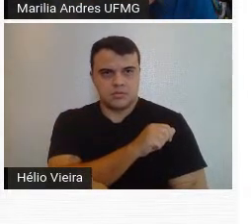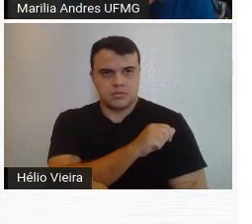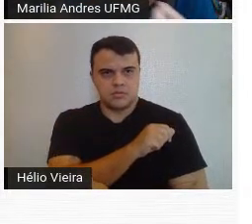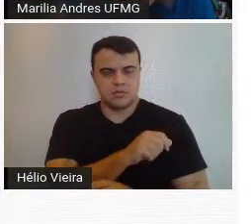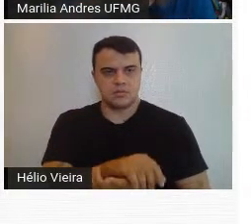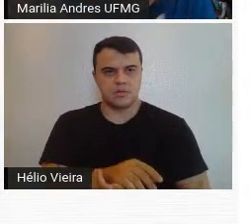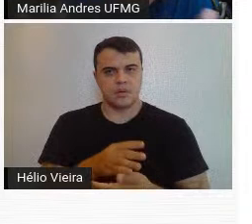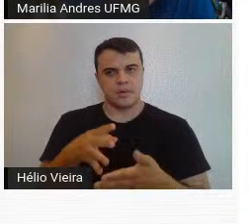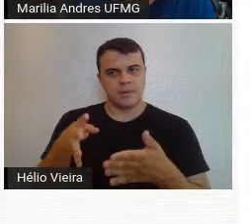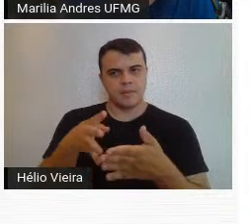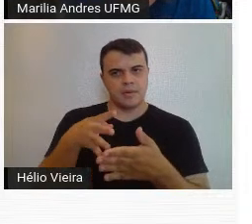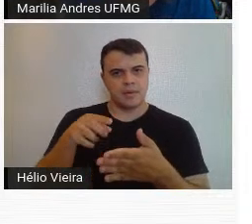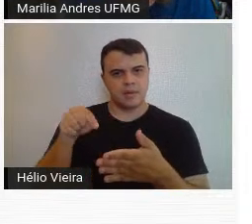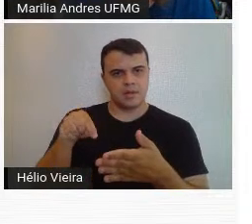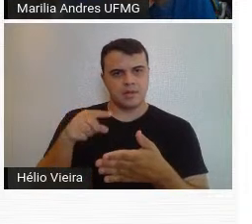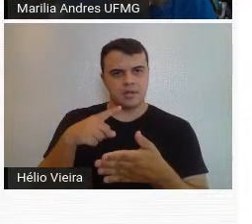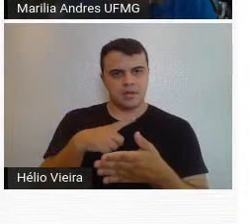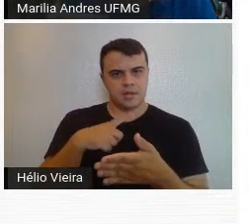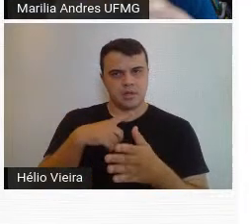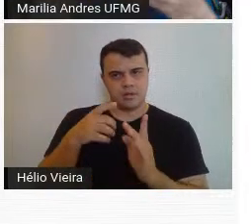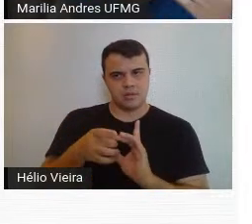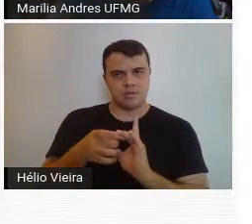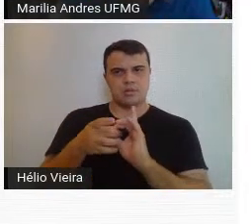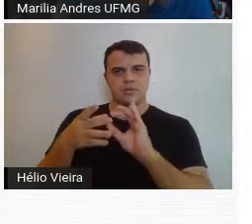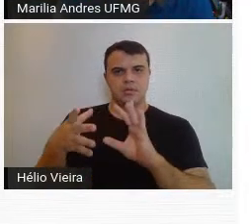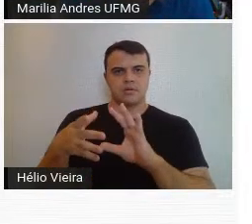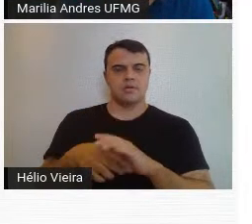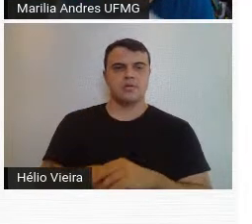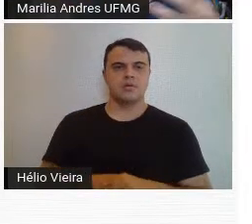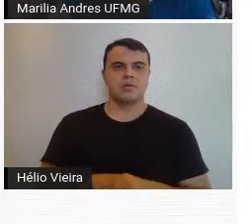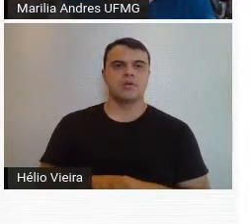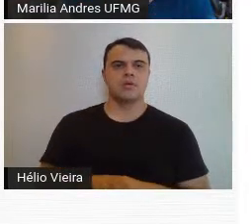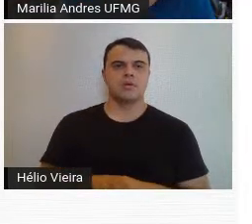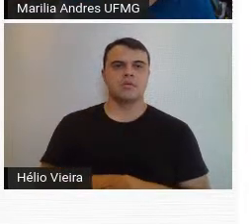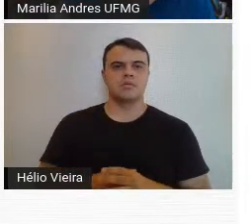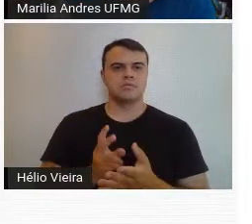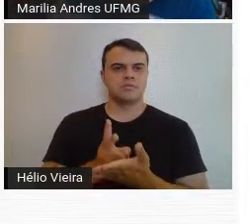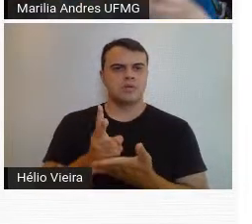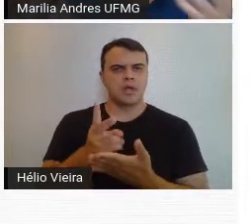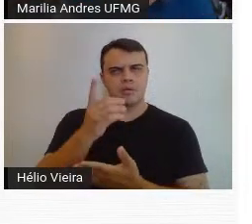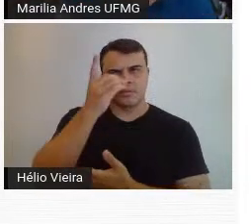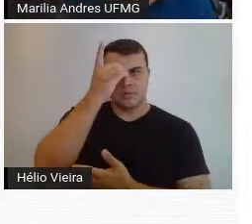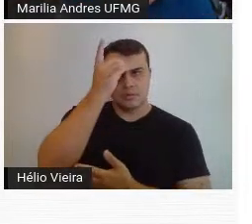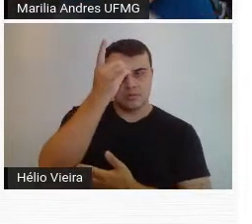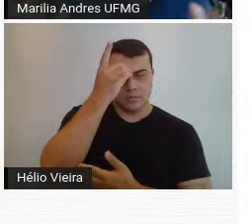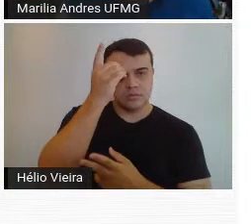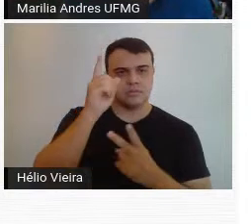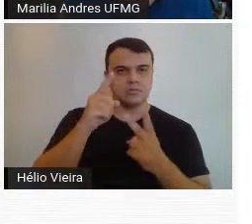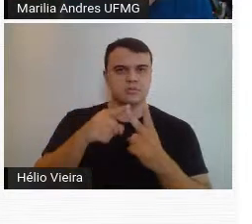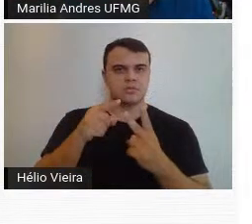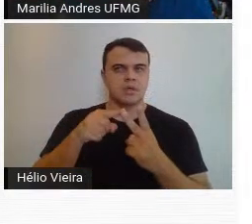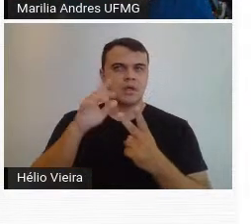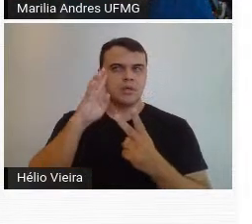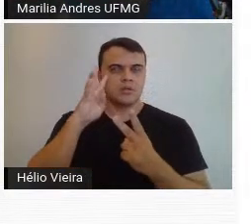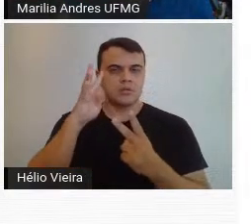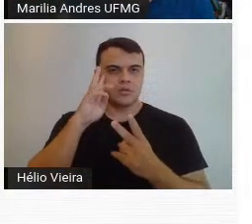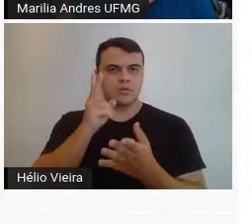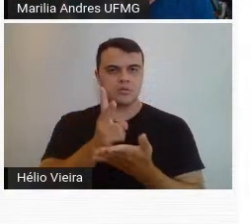pintar o que eles bem entendessem, com criatividade, com fantasia, etc.